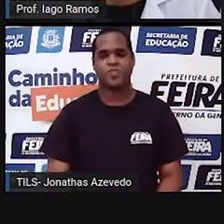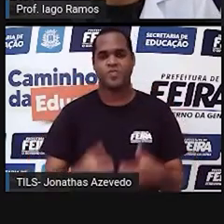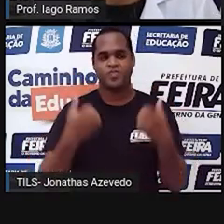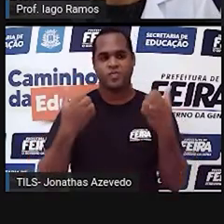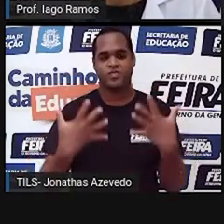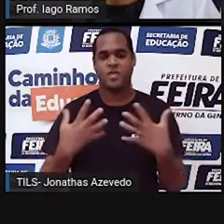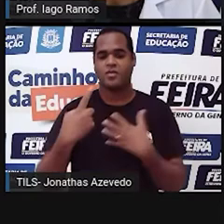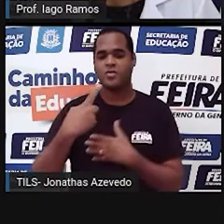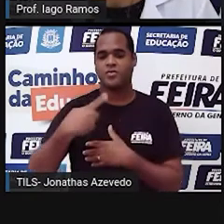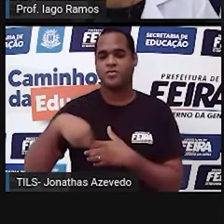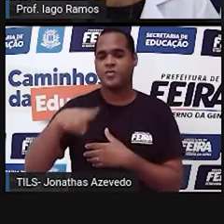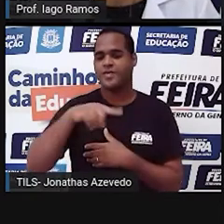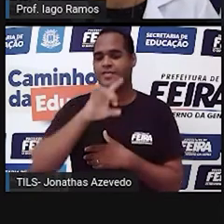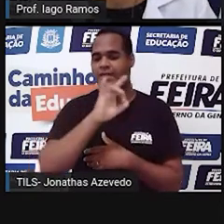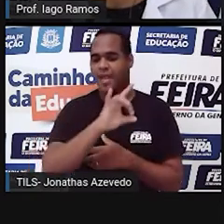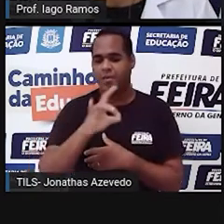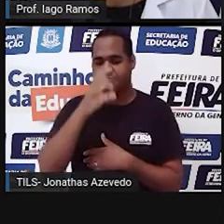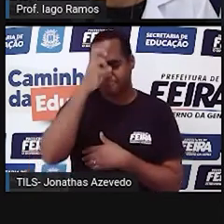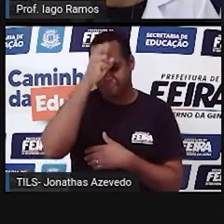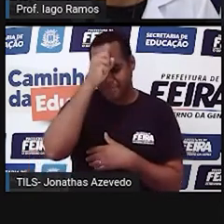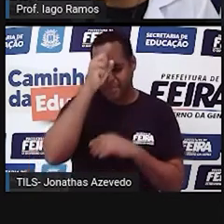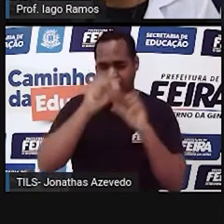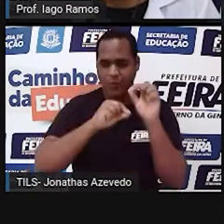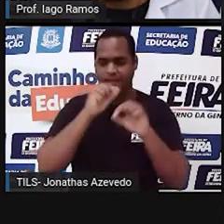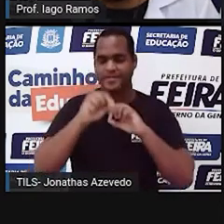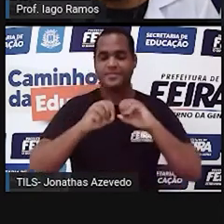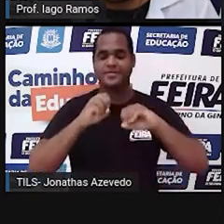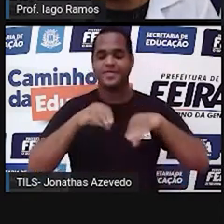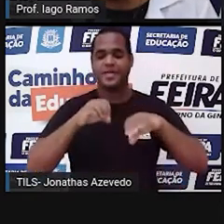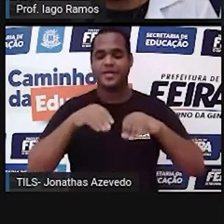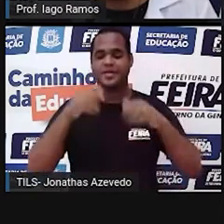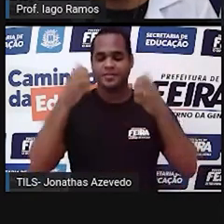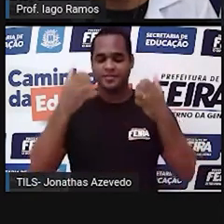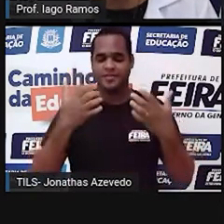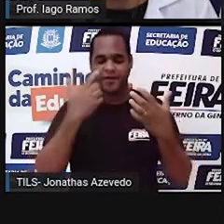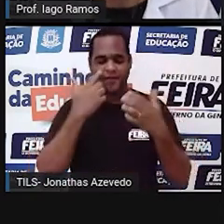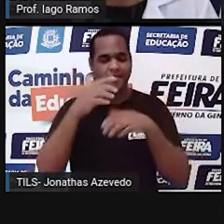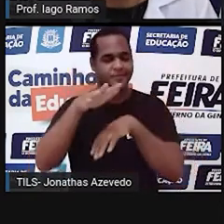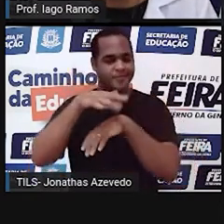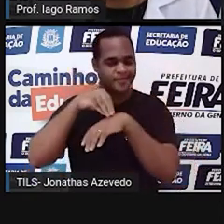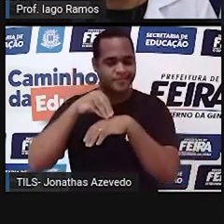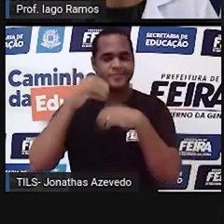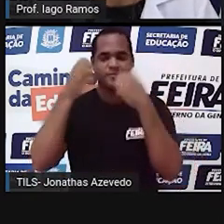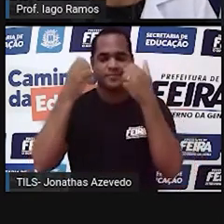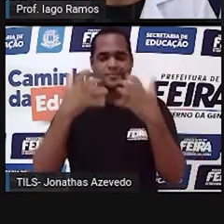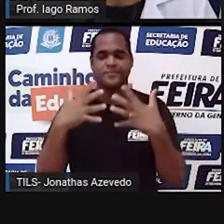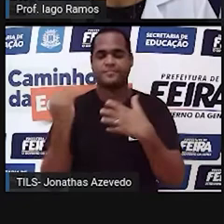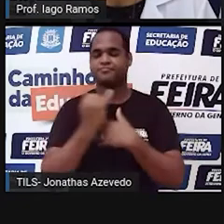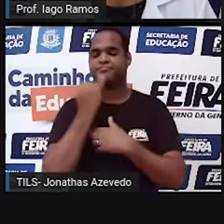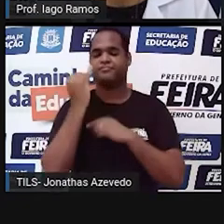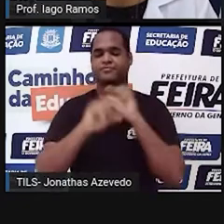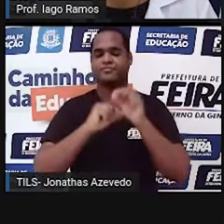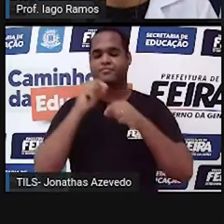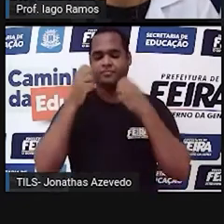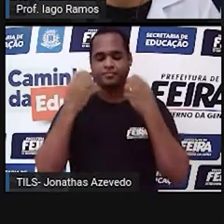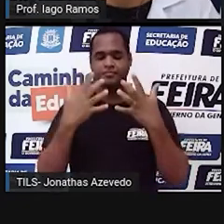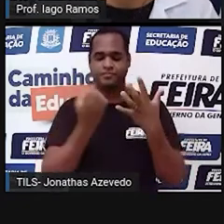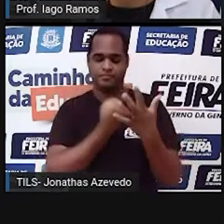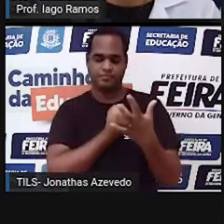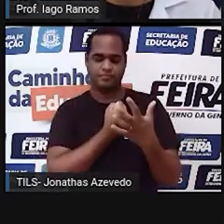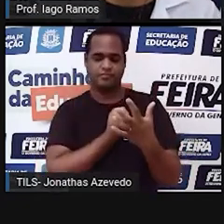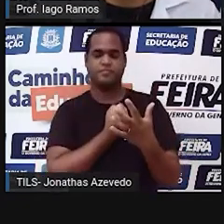aprender nessa aula? Nessa aula eu vou trazer um pouquinho para vocês sobre, né? Os números